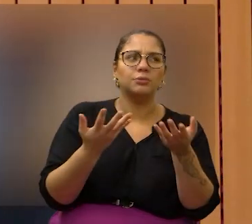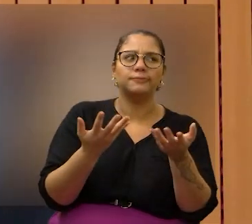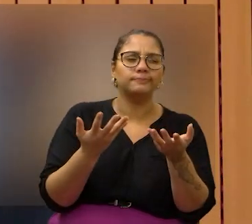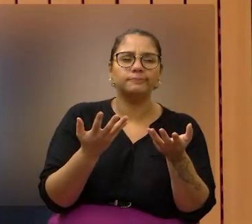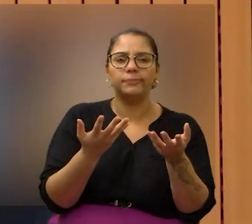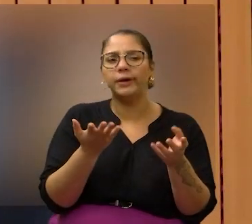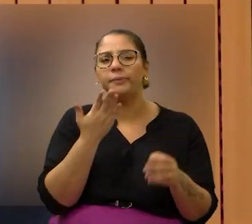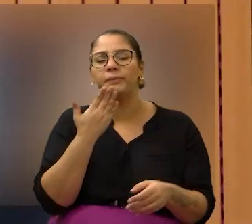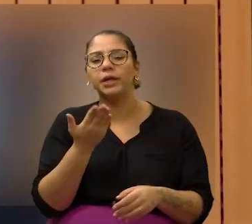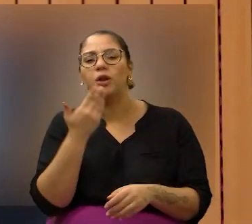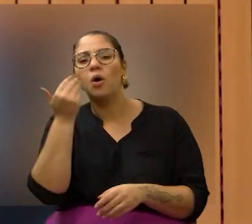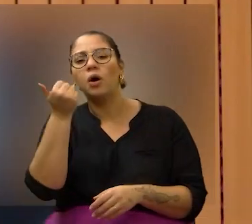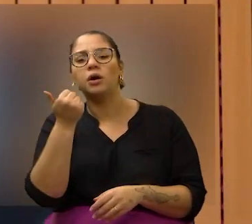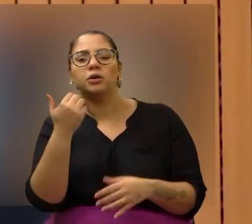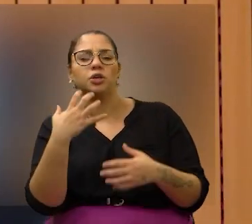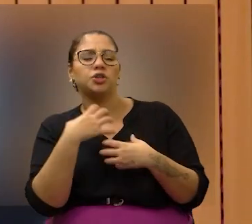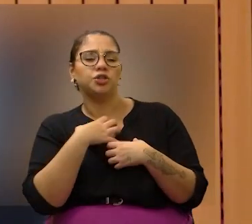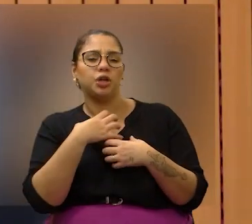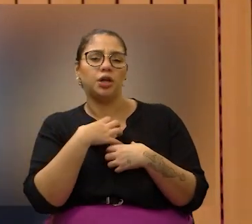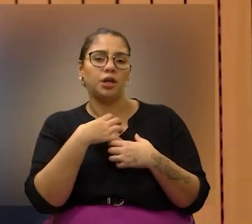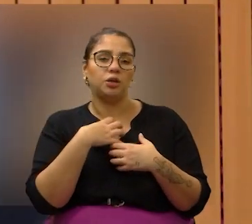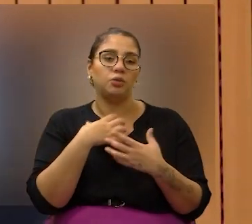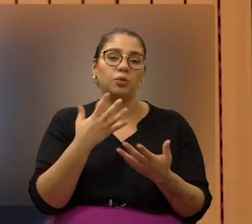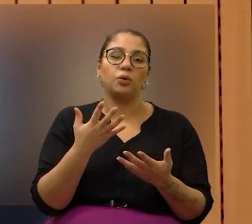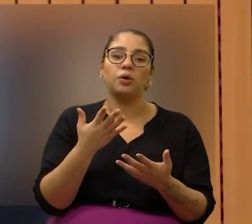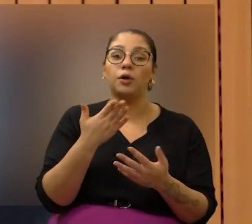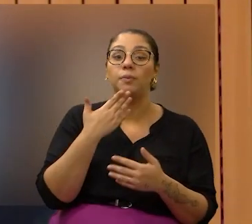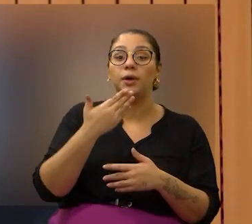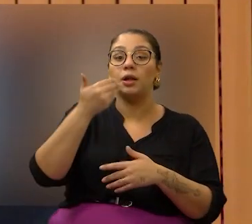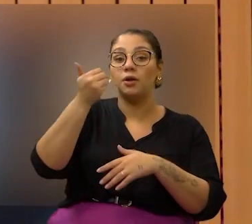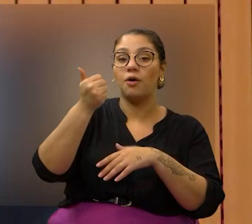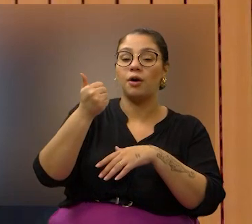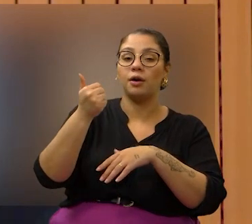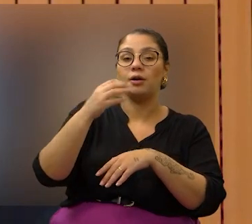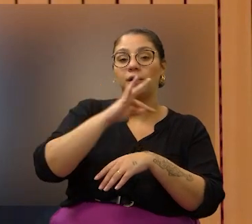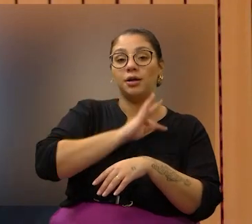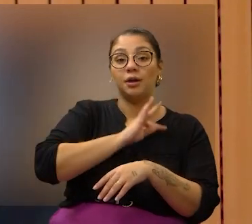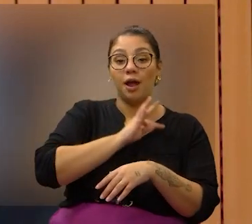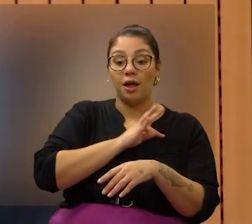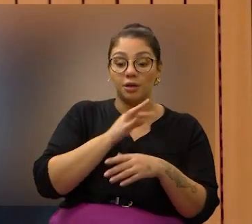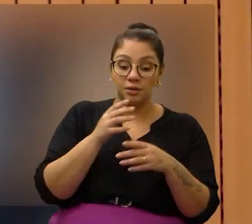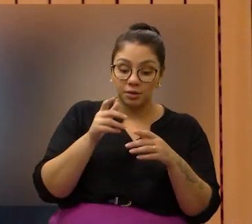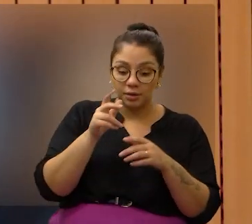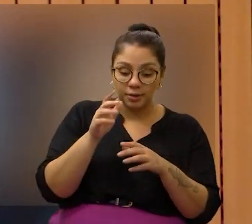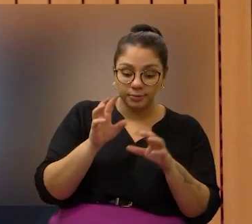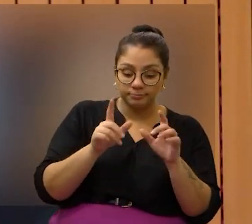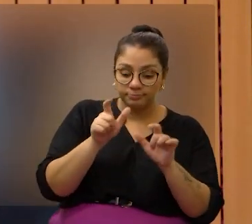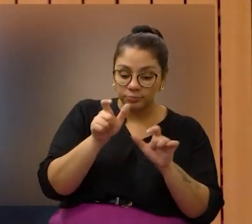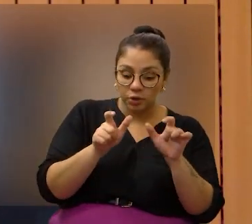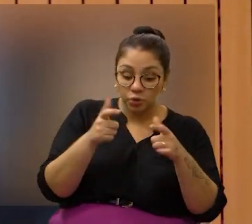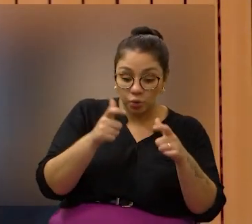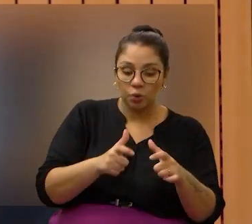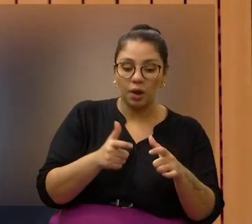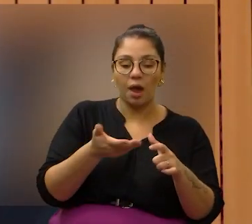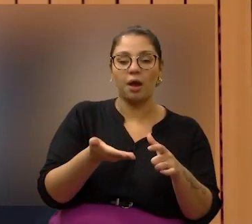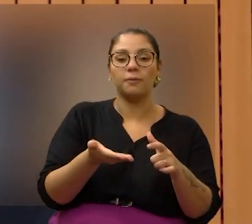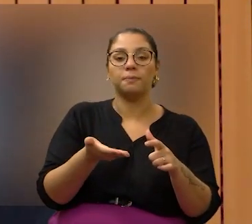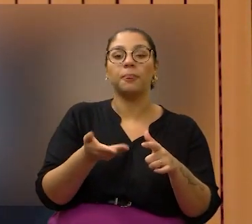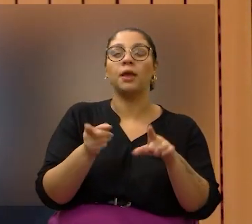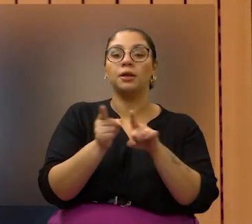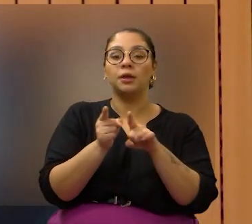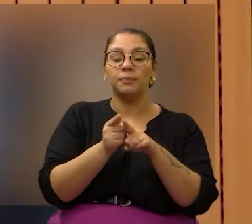ser as melhores técnicas de remediação do lugar e um plano